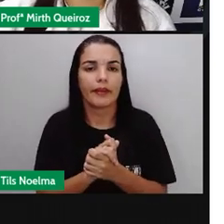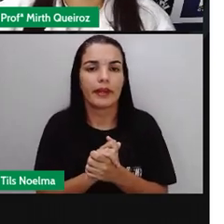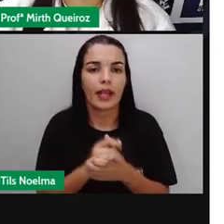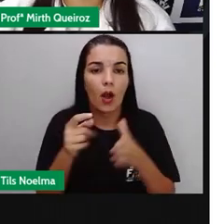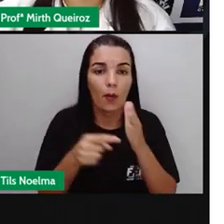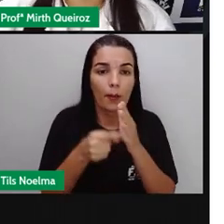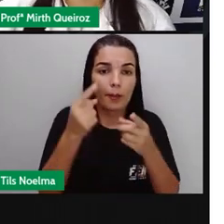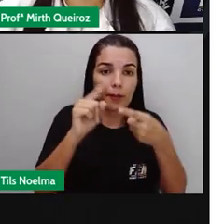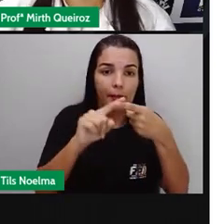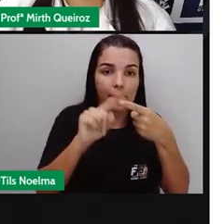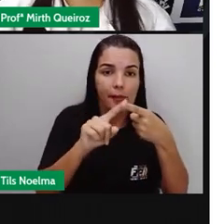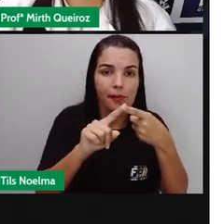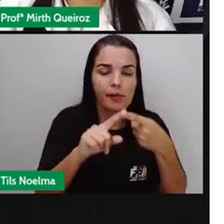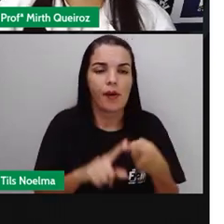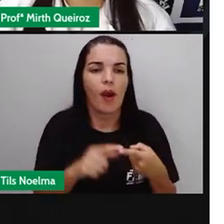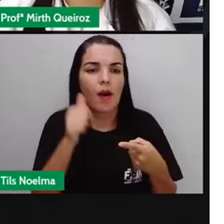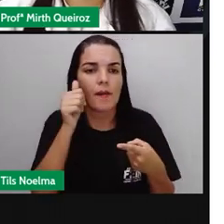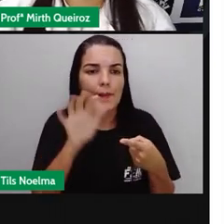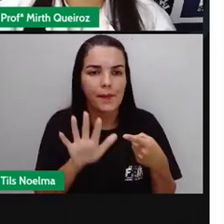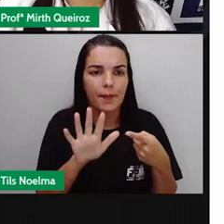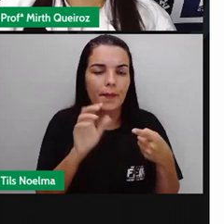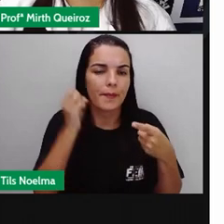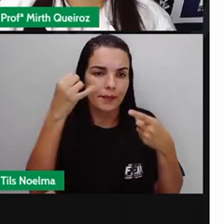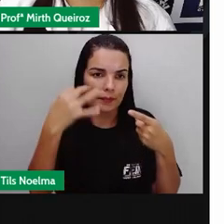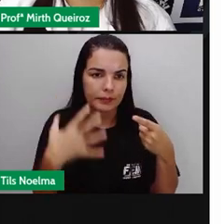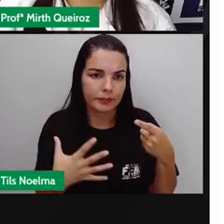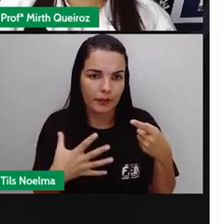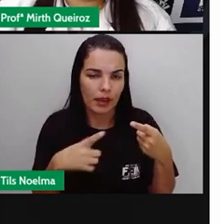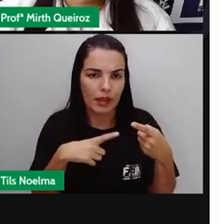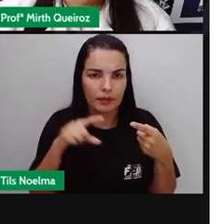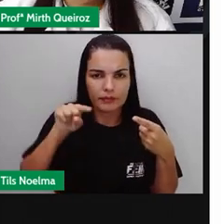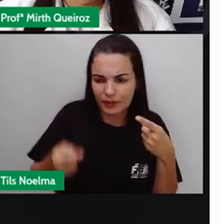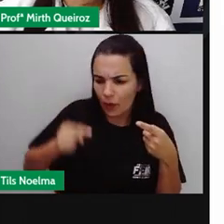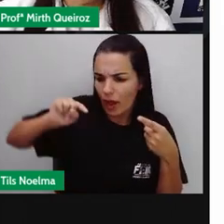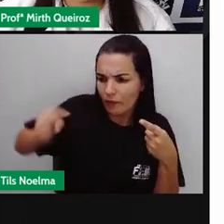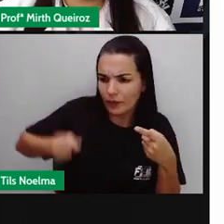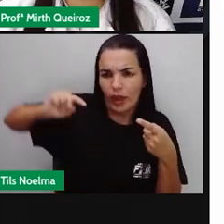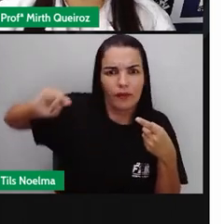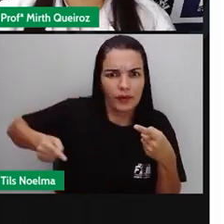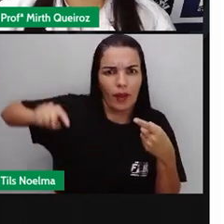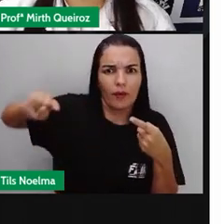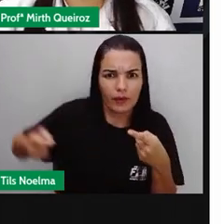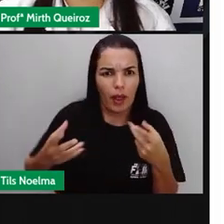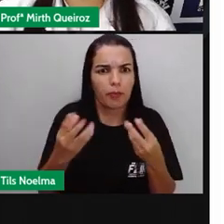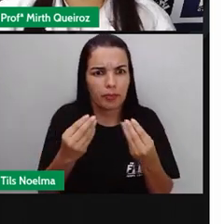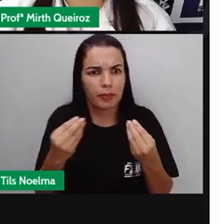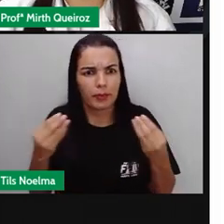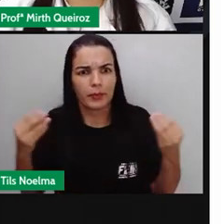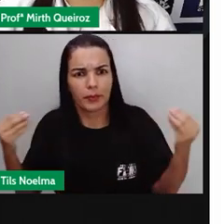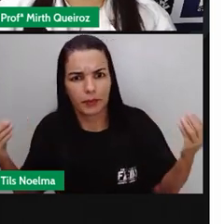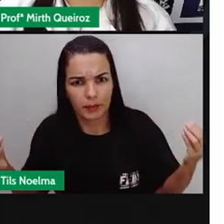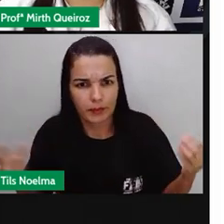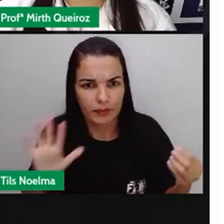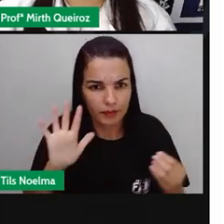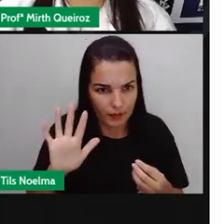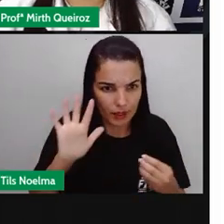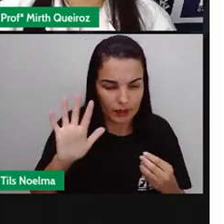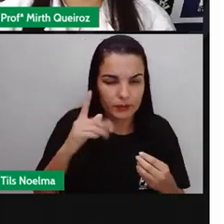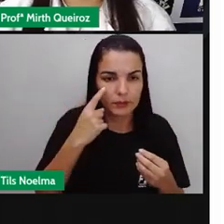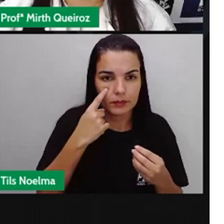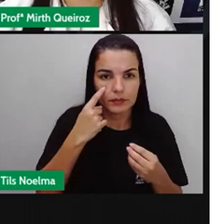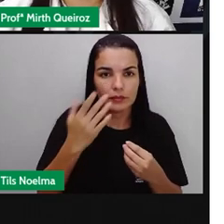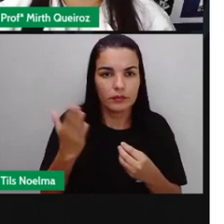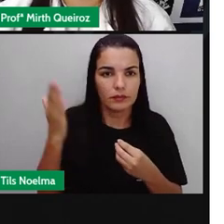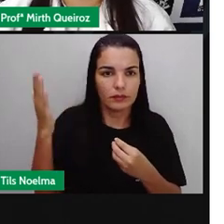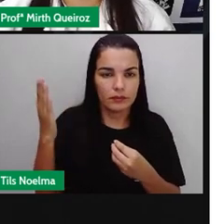No primeiro exemplo aí, a gente tem o uso de muita vírgula. Olha só como é que está essa frase.